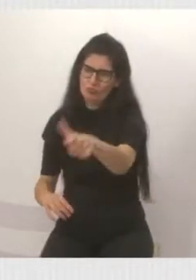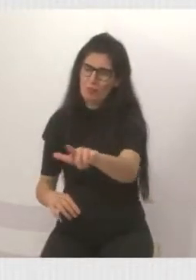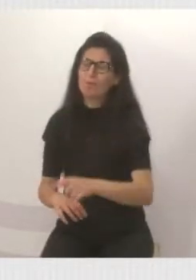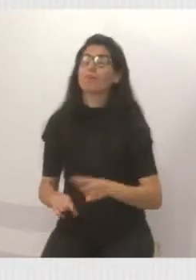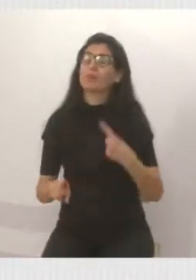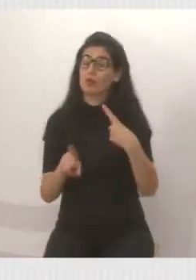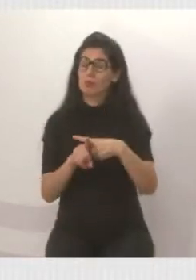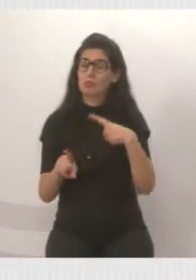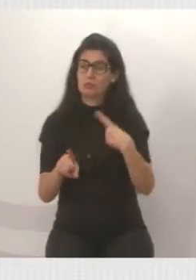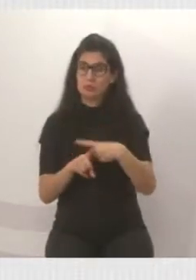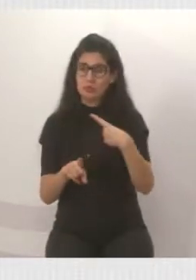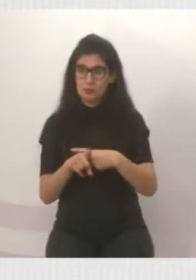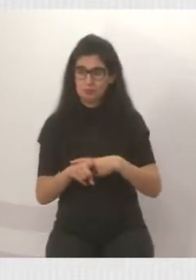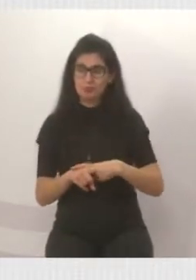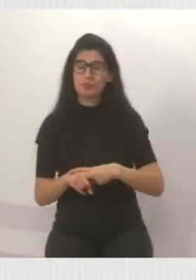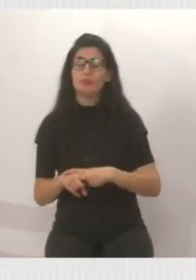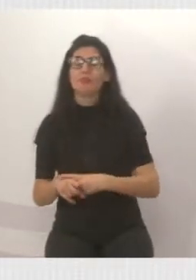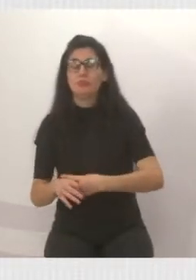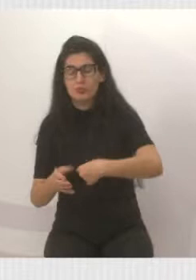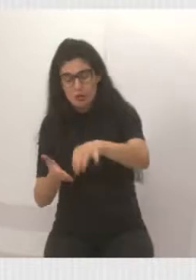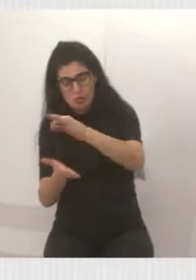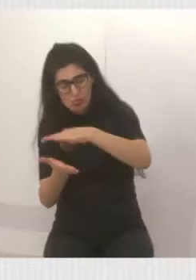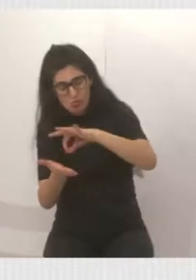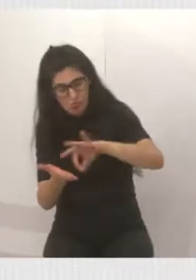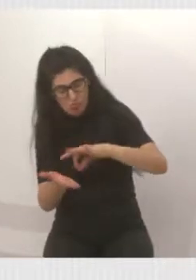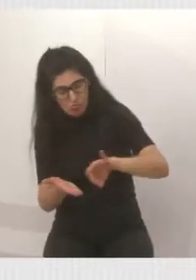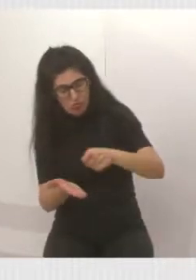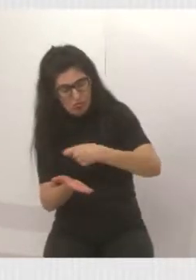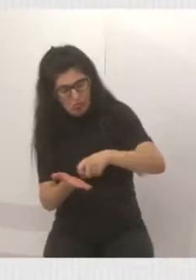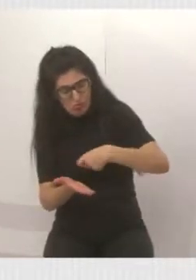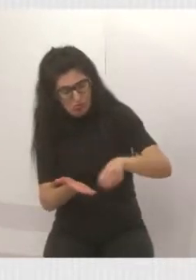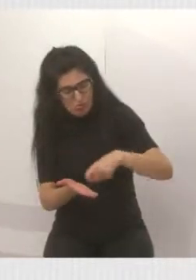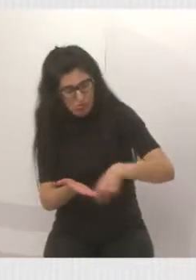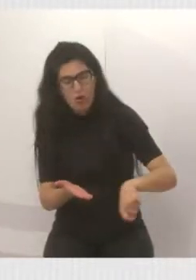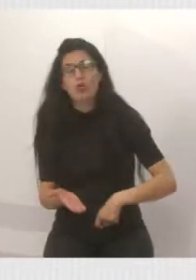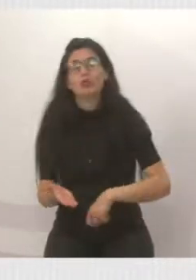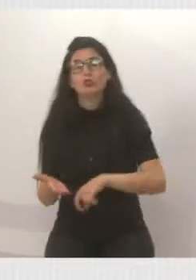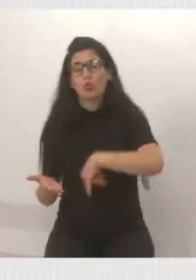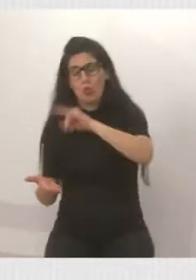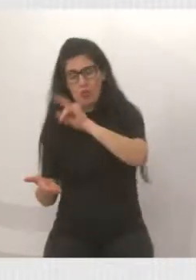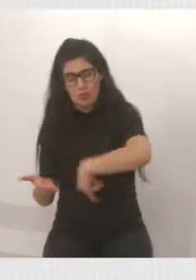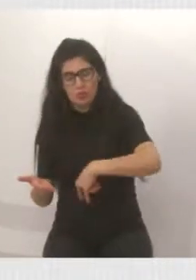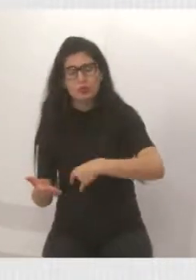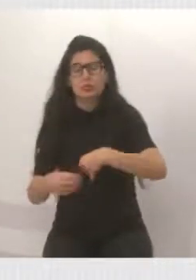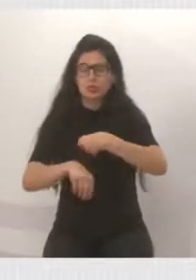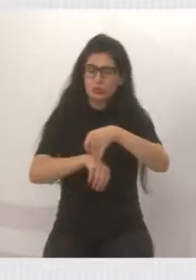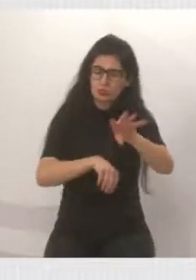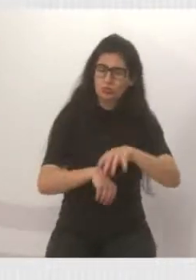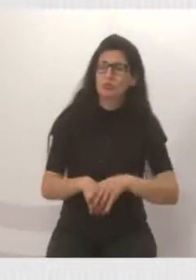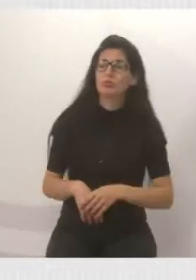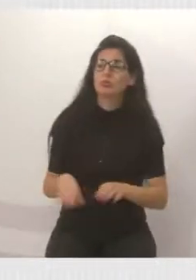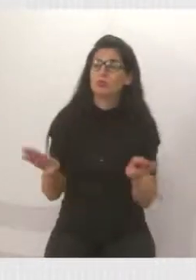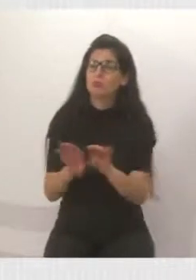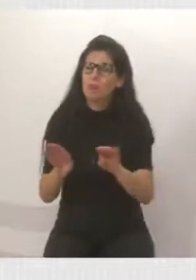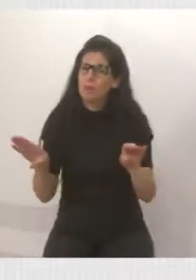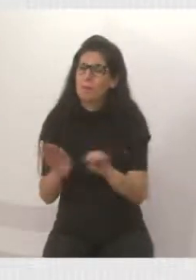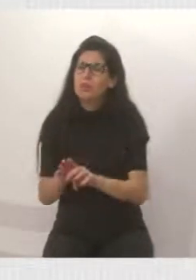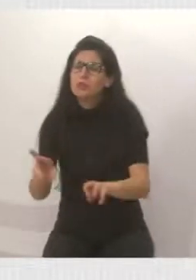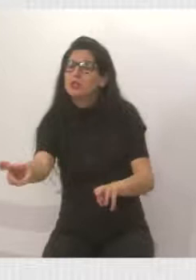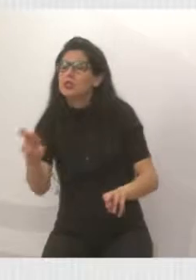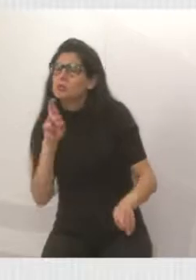que a gente fez um documento para o prefeito Isaia Santana, pedindo informação também, que todos os vereadores votaram pedindo informação,